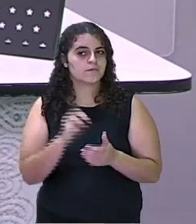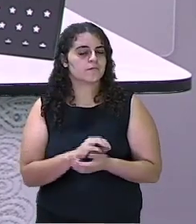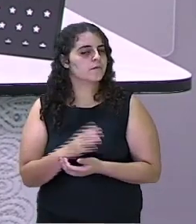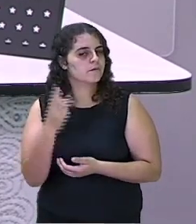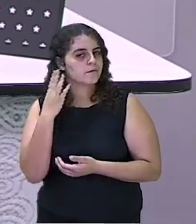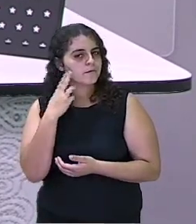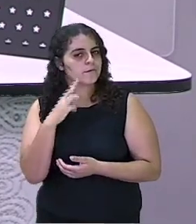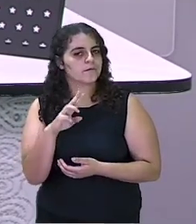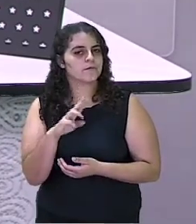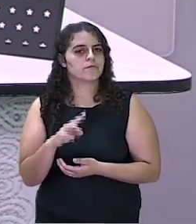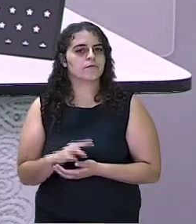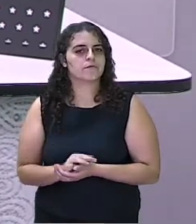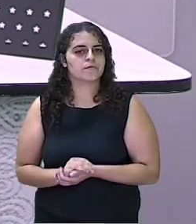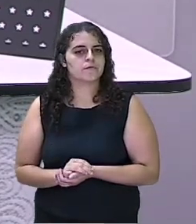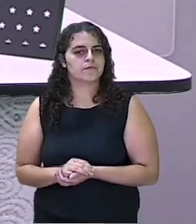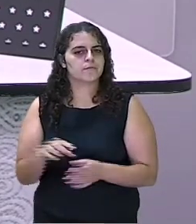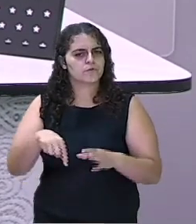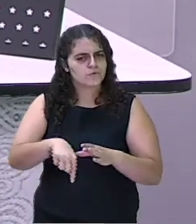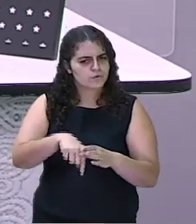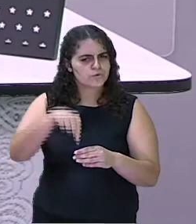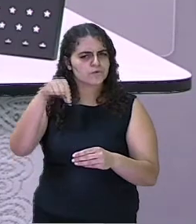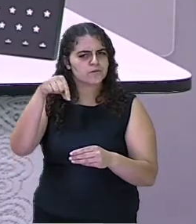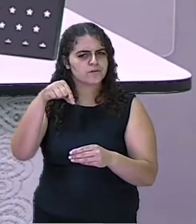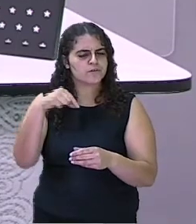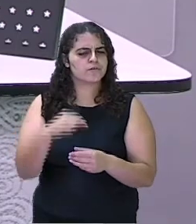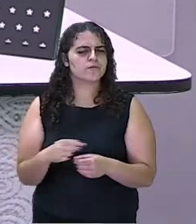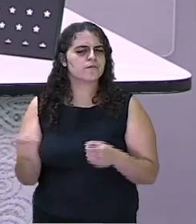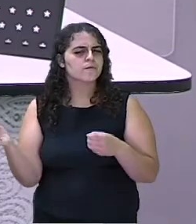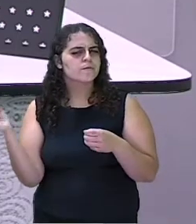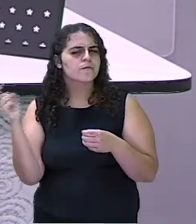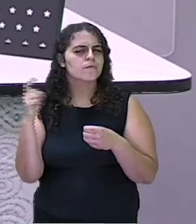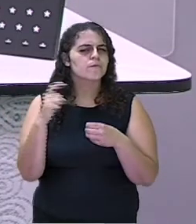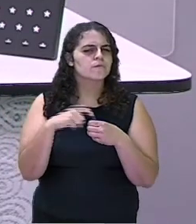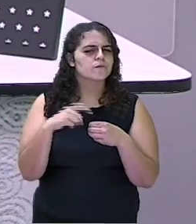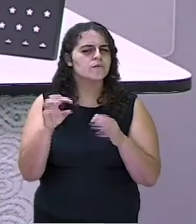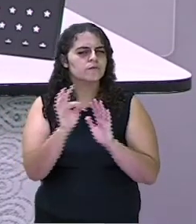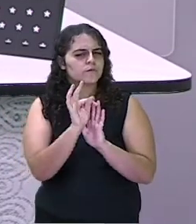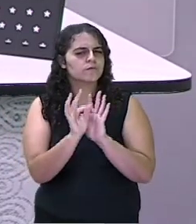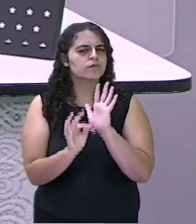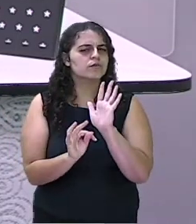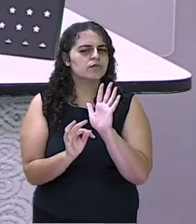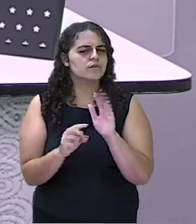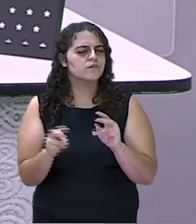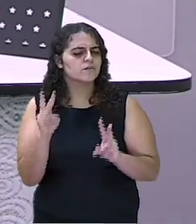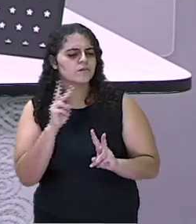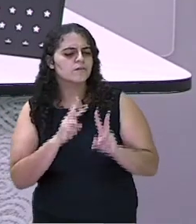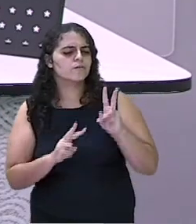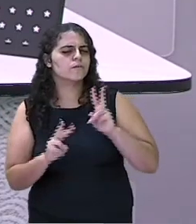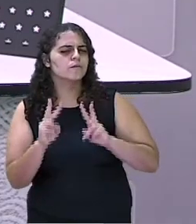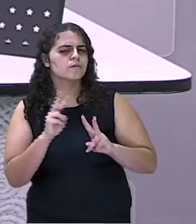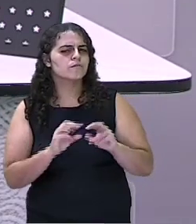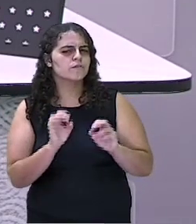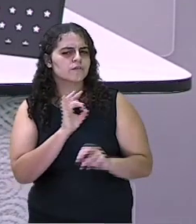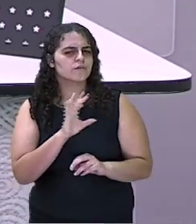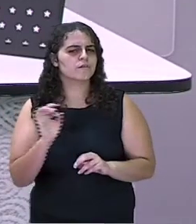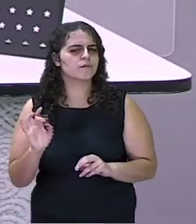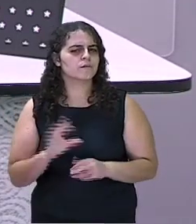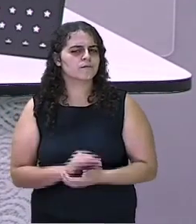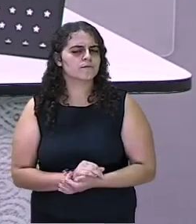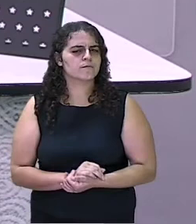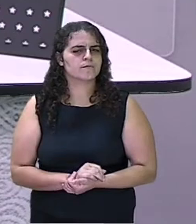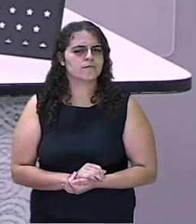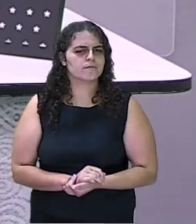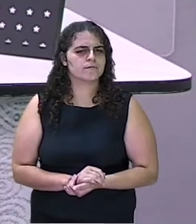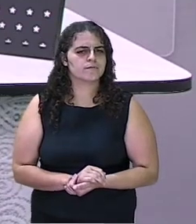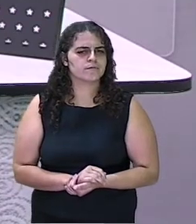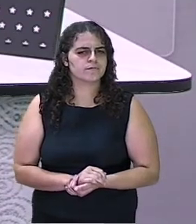Nós vamos sortear e vamos, voltando em cada texto, fazendo análise de cada um. Muito bem. Nós